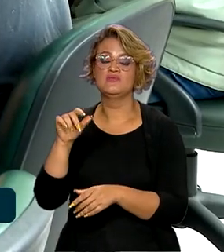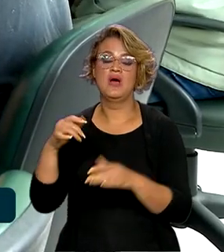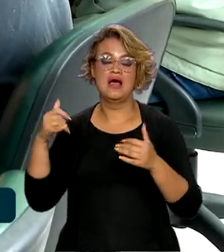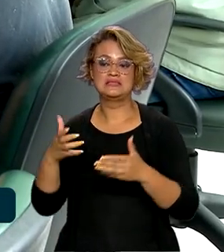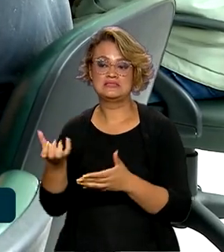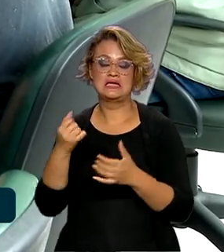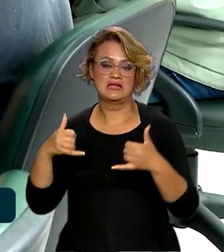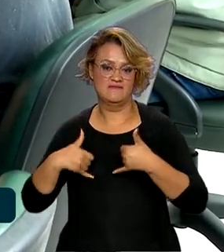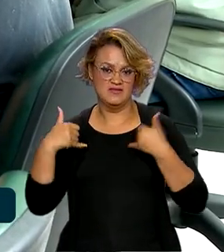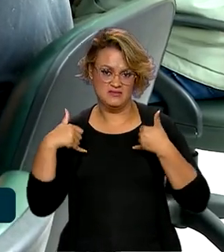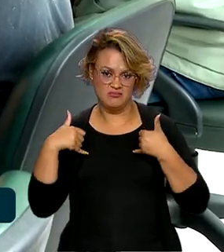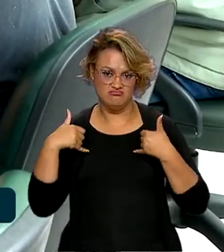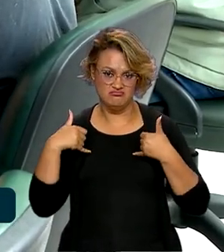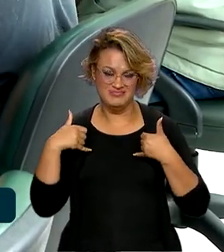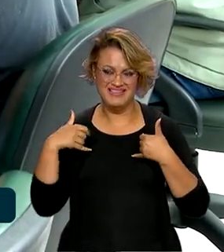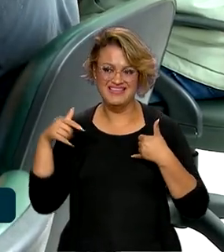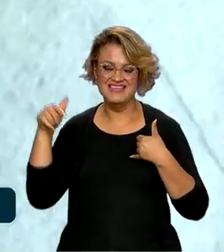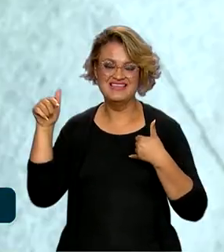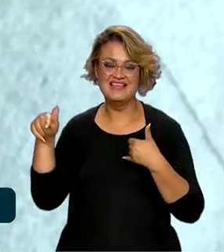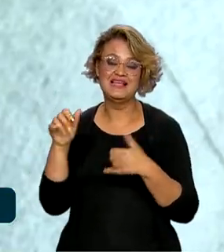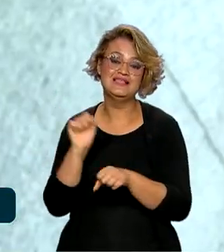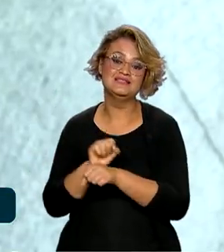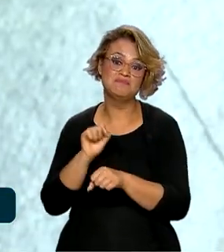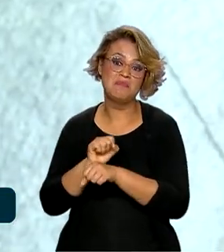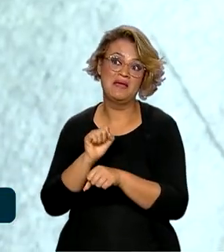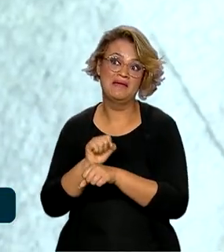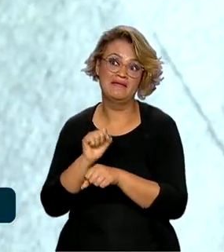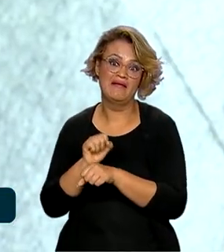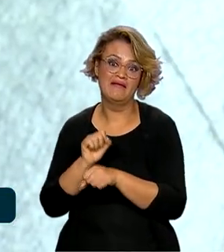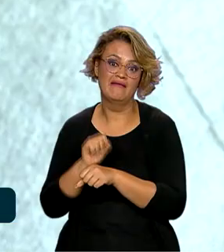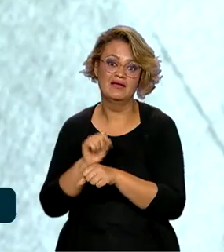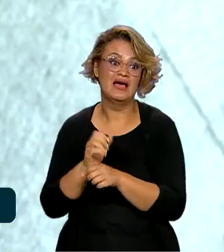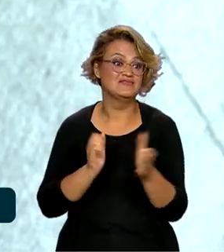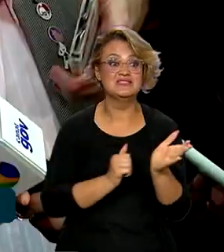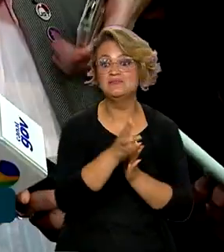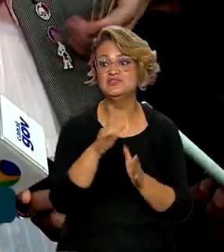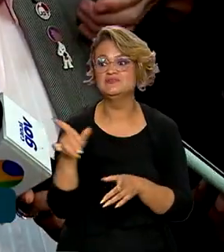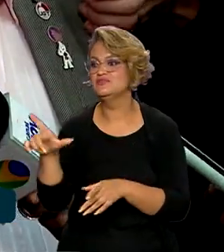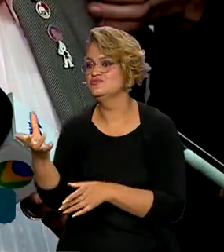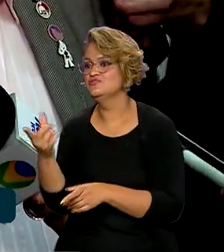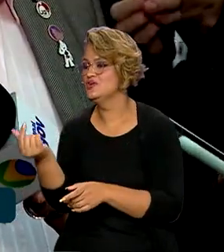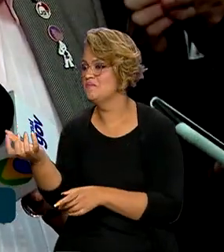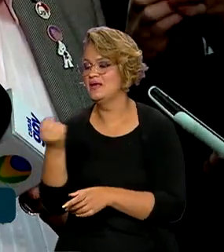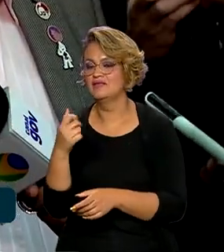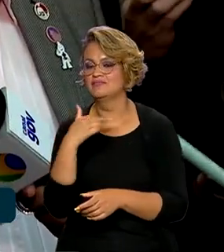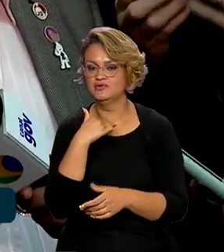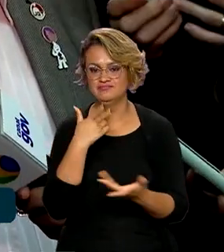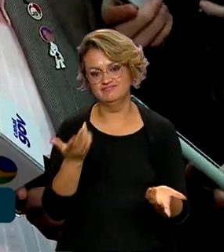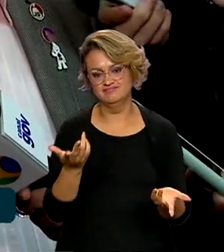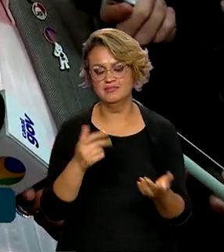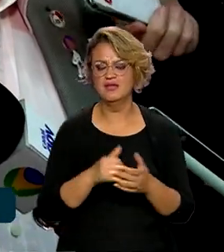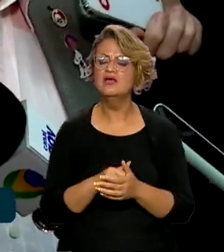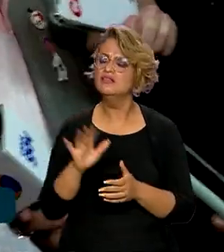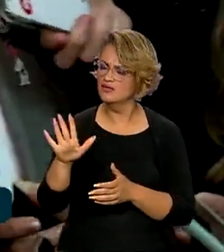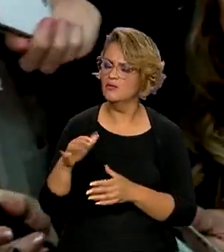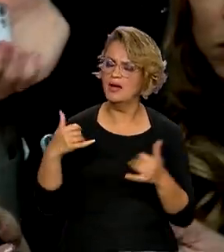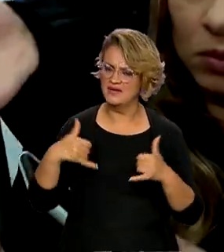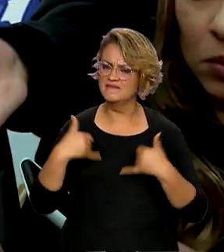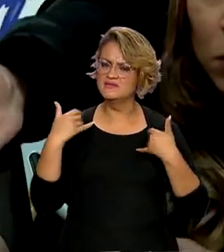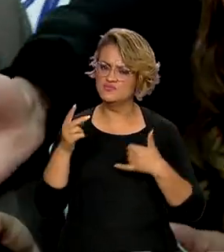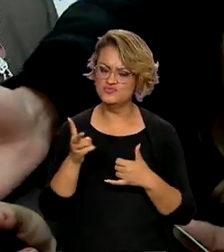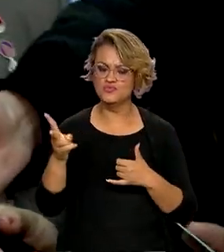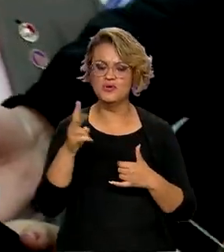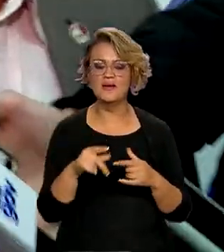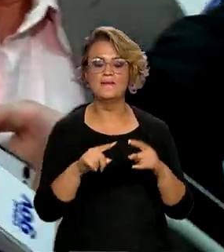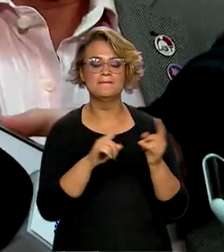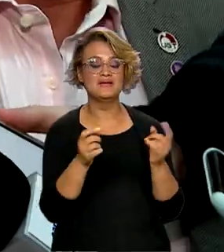regra atual, quem optou pela modalidade não recebe o saldo quando demitido. O saque-aniversário não mudaria. O que nós estamos preparando